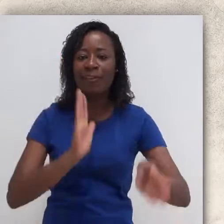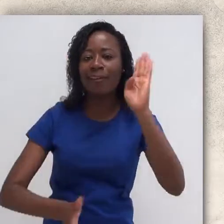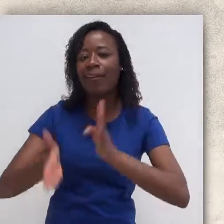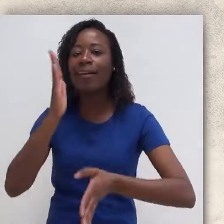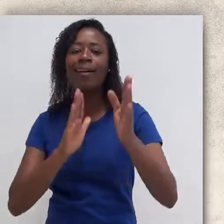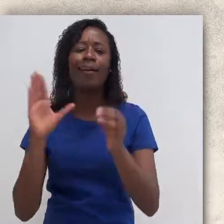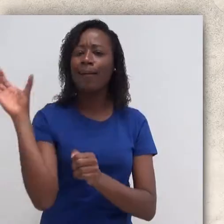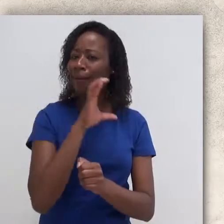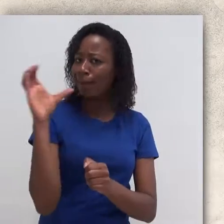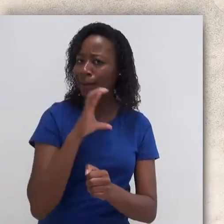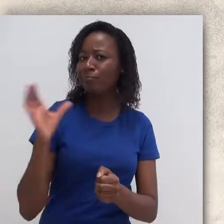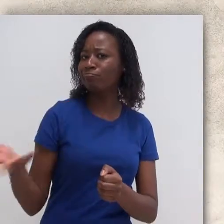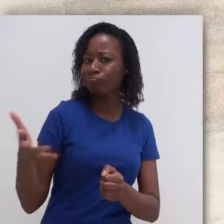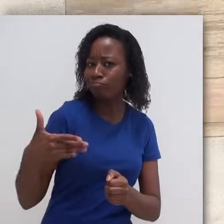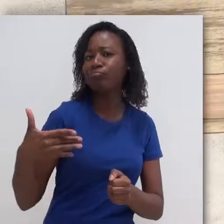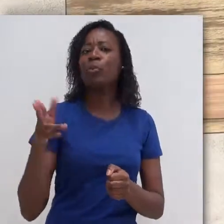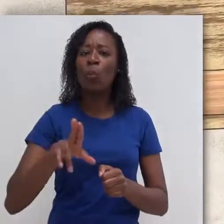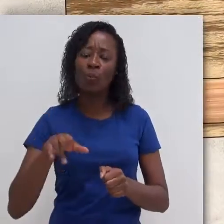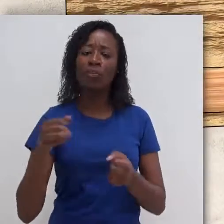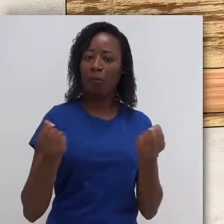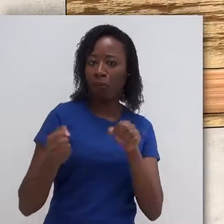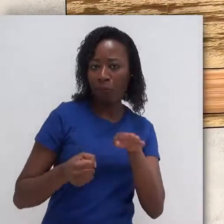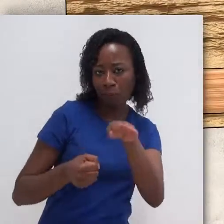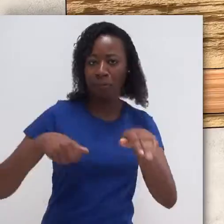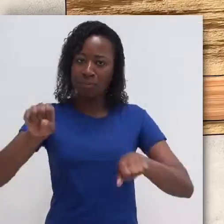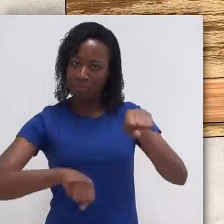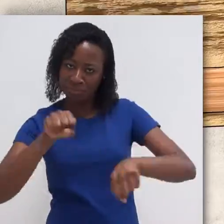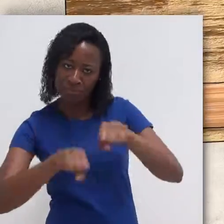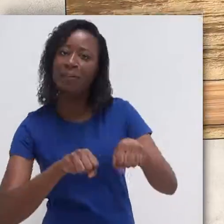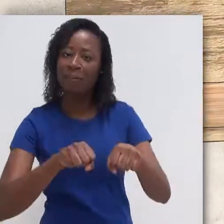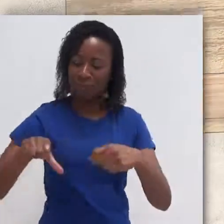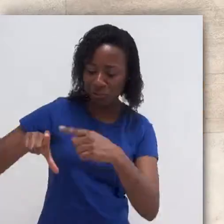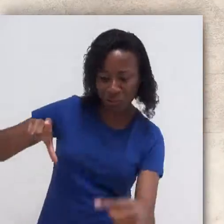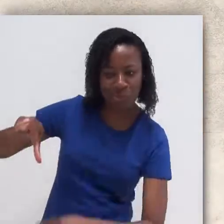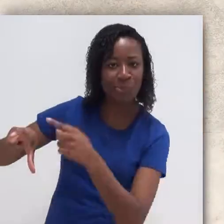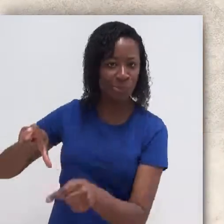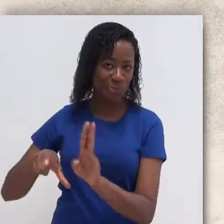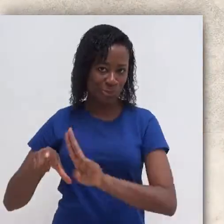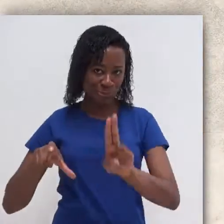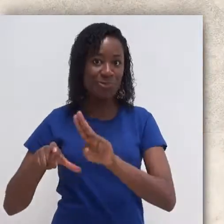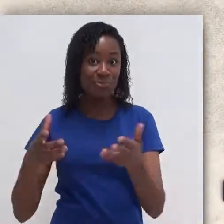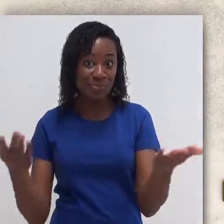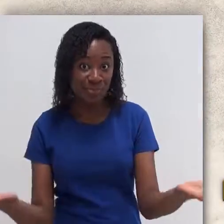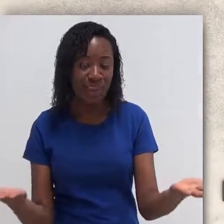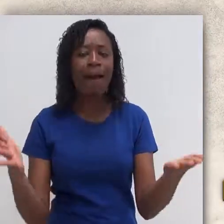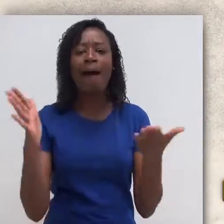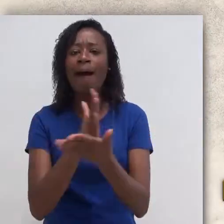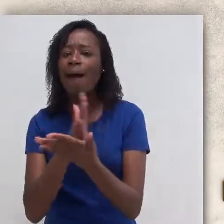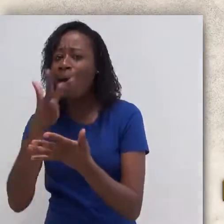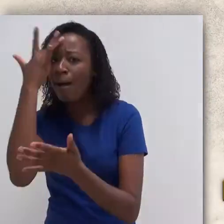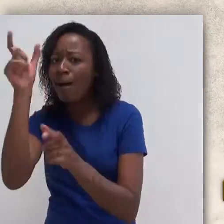muitos lugares mais rápido e com menos desgaste usando a roda. Carro de bois se transforma em bicicleta. Mas